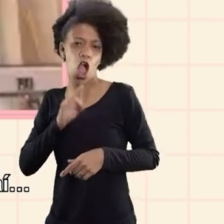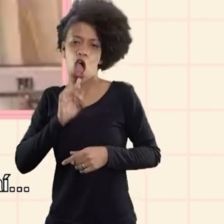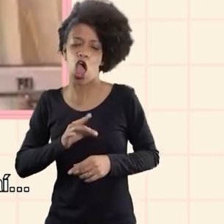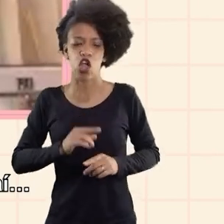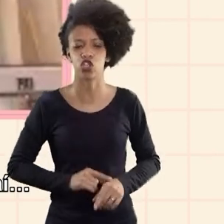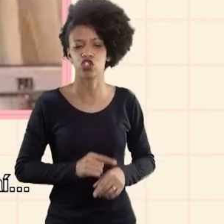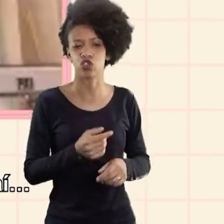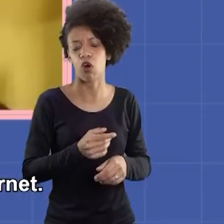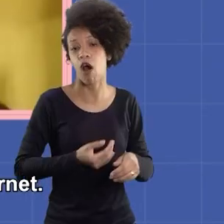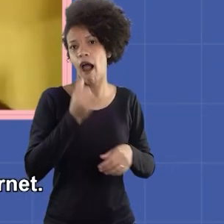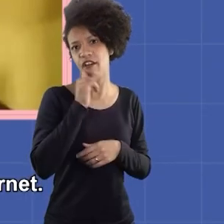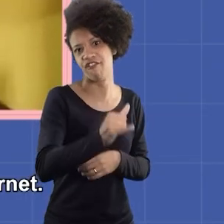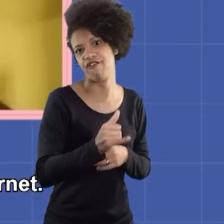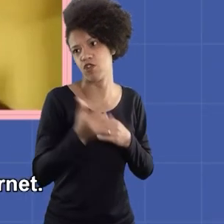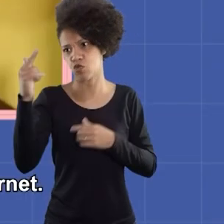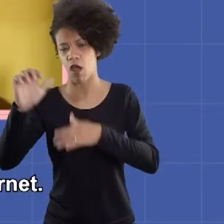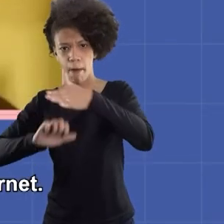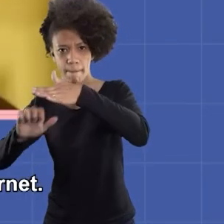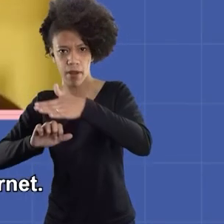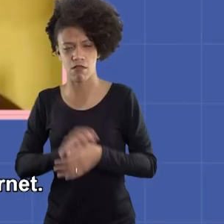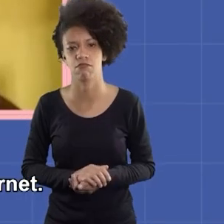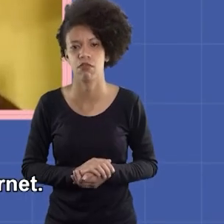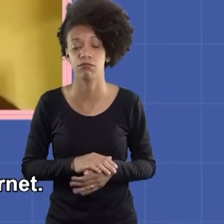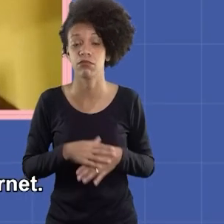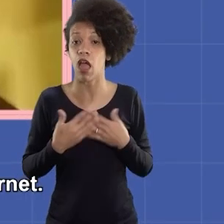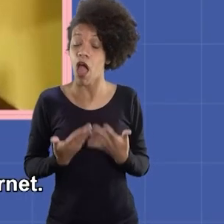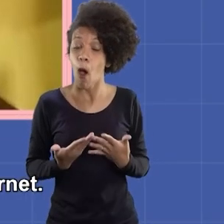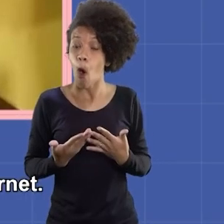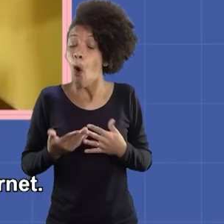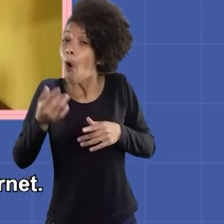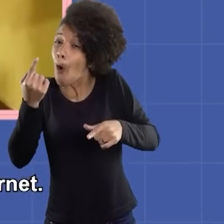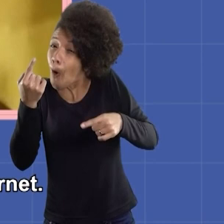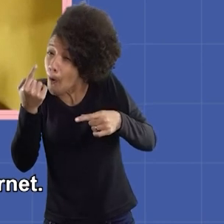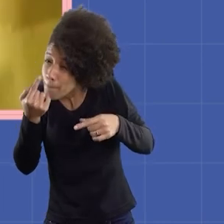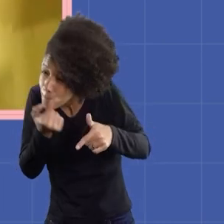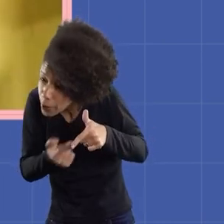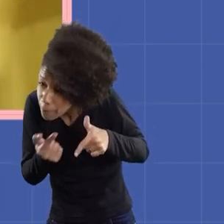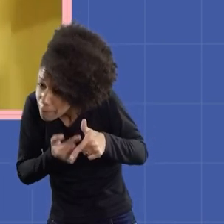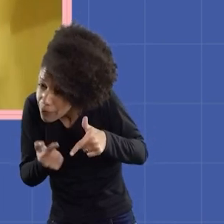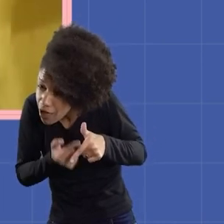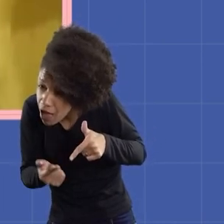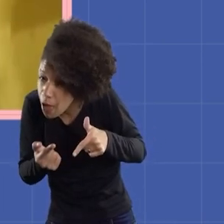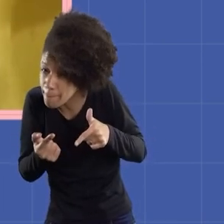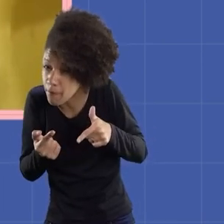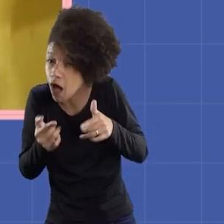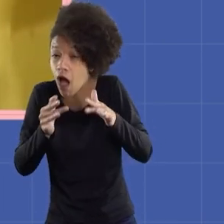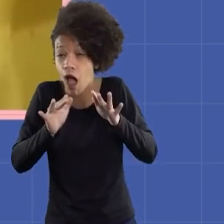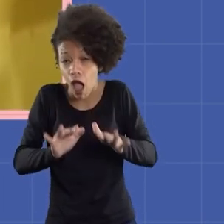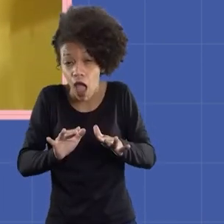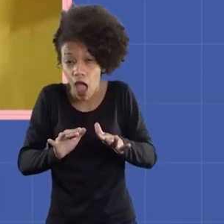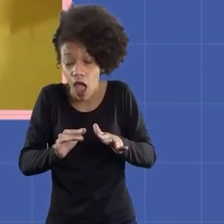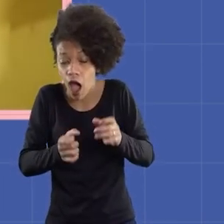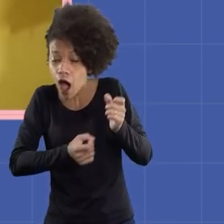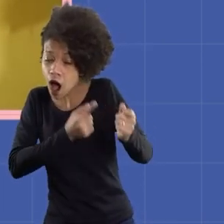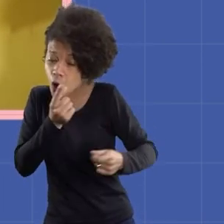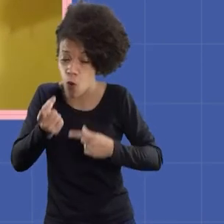só denuncio daí já tive medo de vazarem alguma coisa minha na internet o problema era que eles